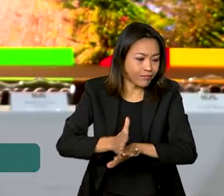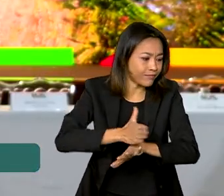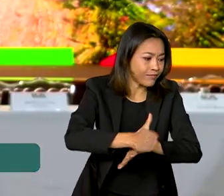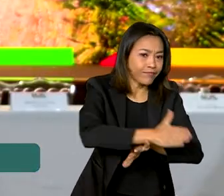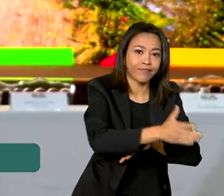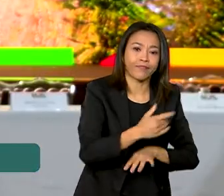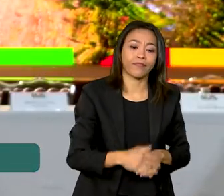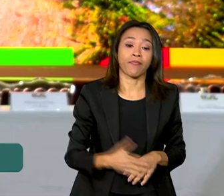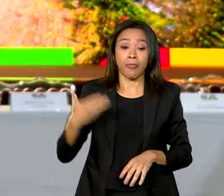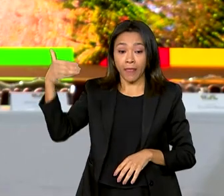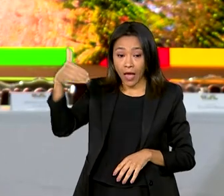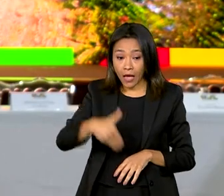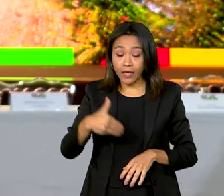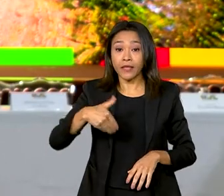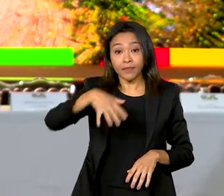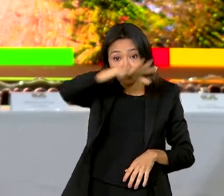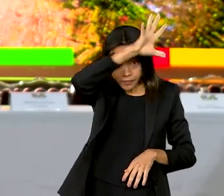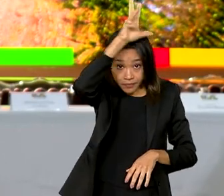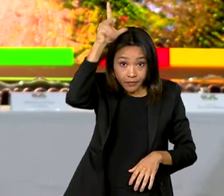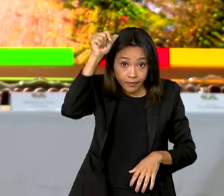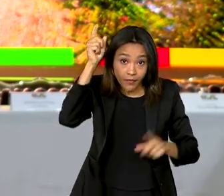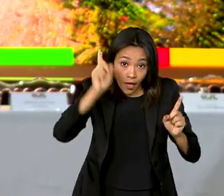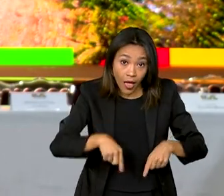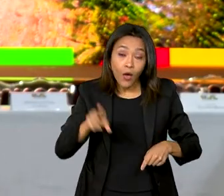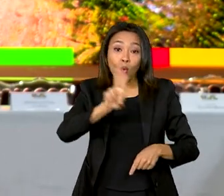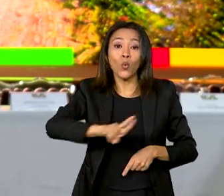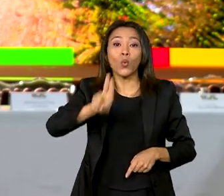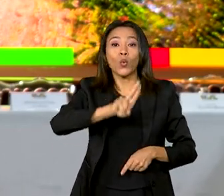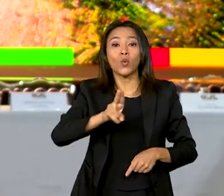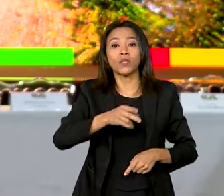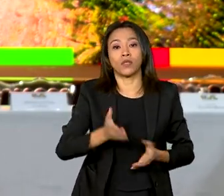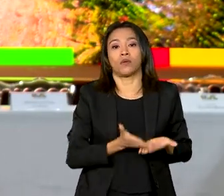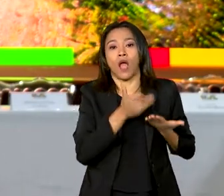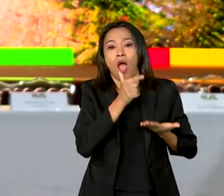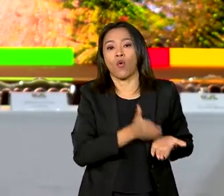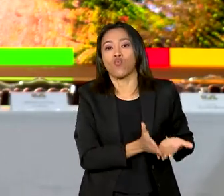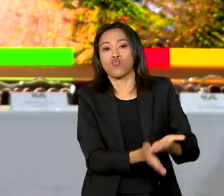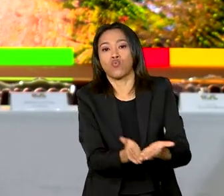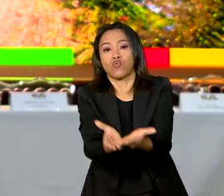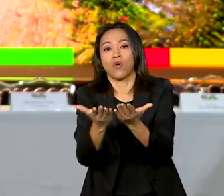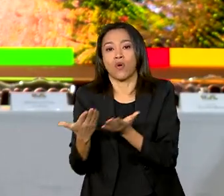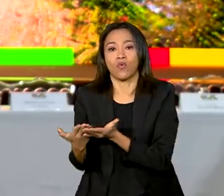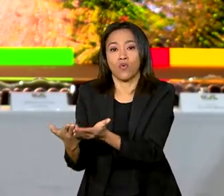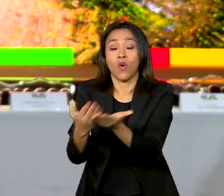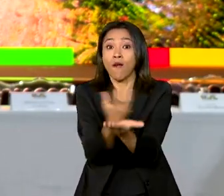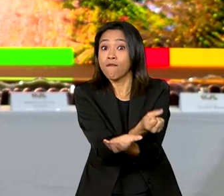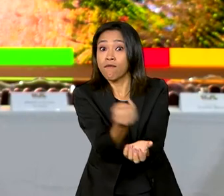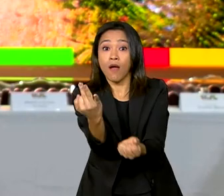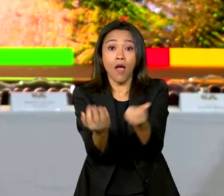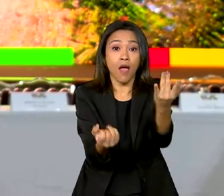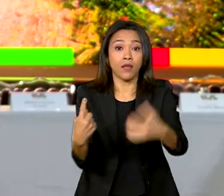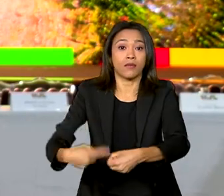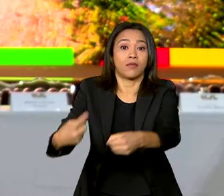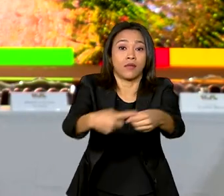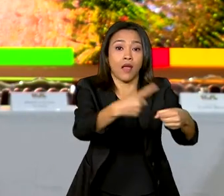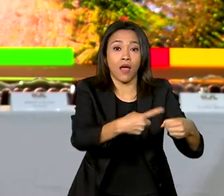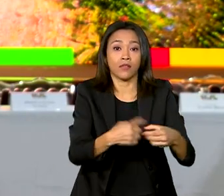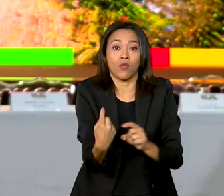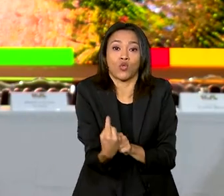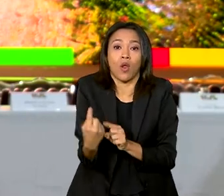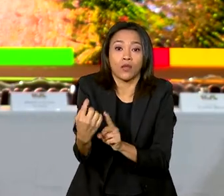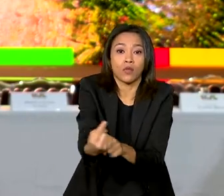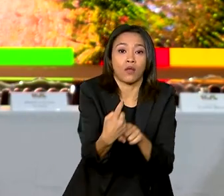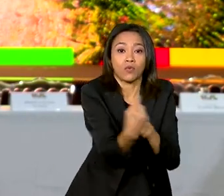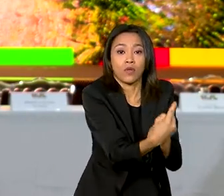todo o transporte é feito pelos rios. Com a escassez da água, muitas cidades estão isoladas. O governo estima que cerca de